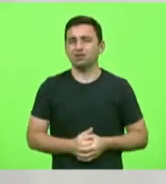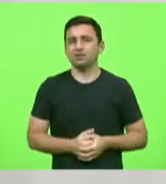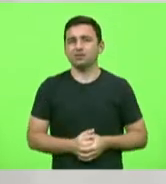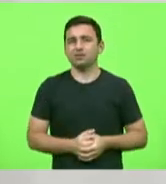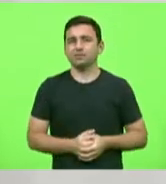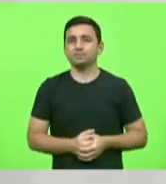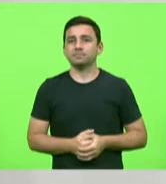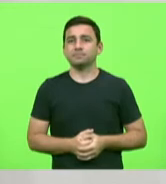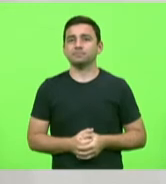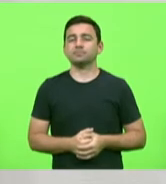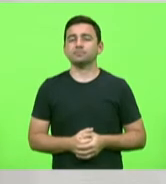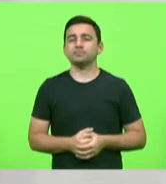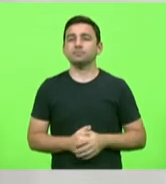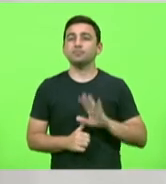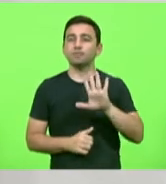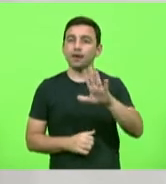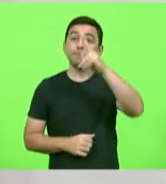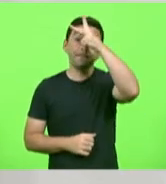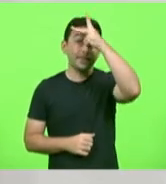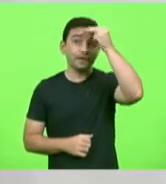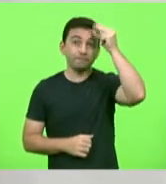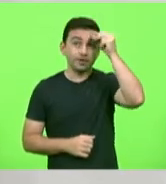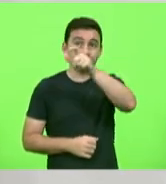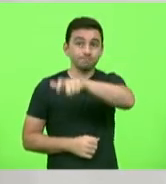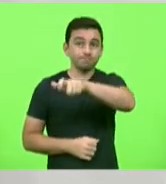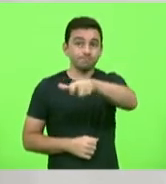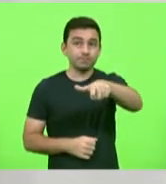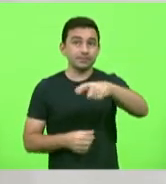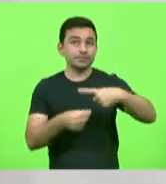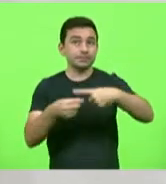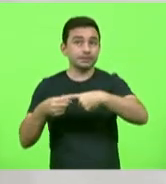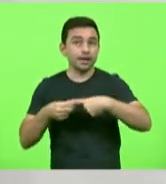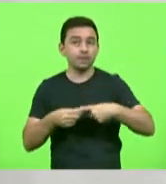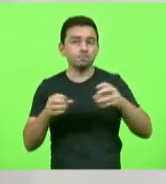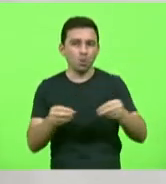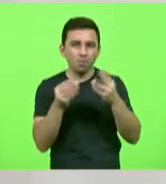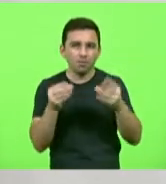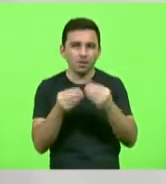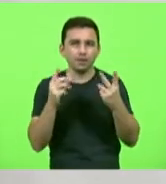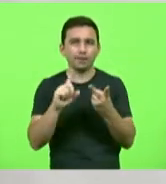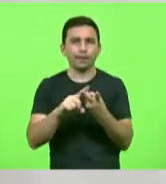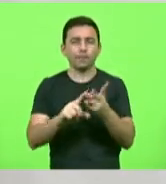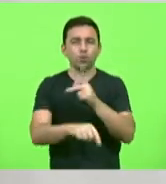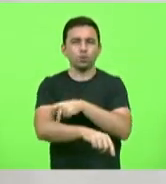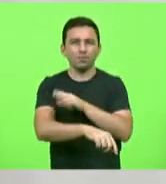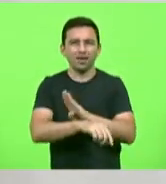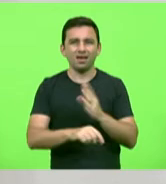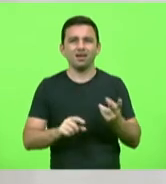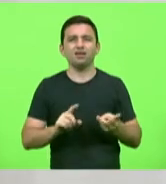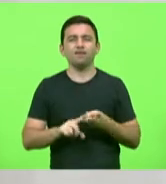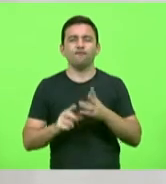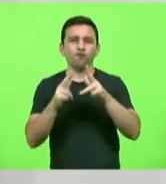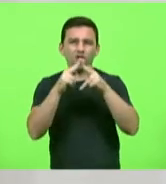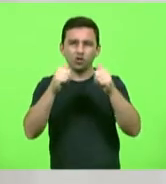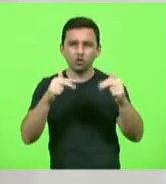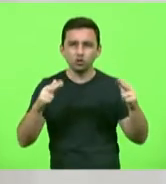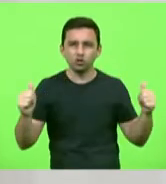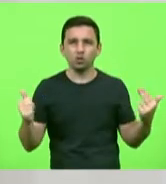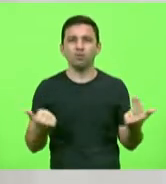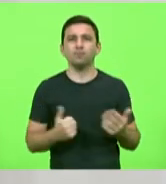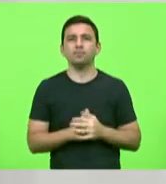os prefeitos dos municípios como de Bombinhas Porto Belo Florianópolis